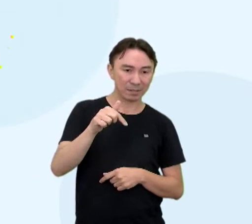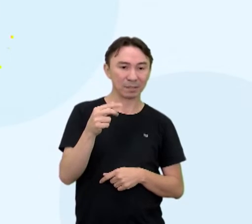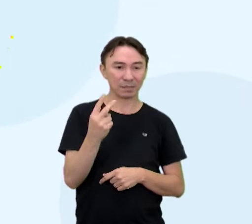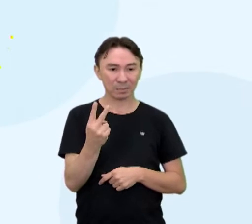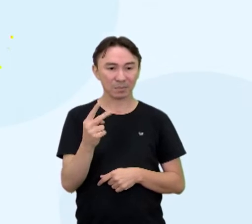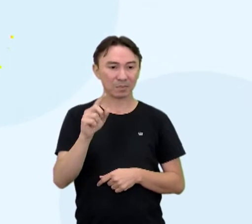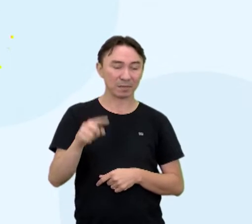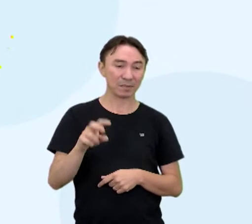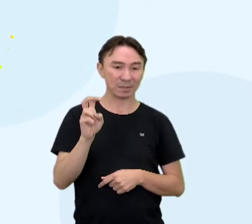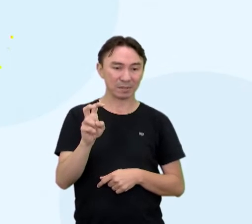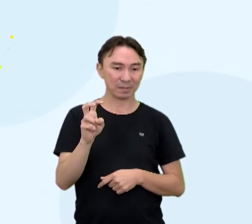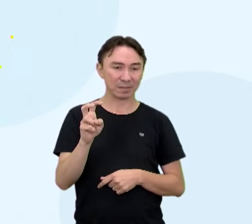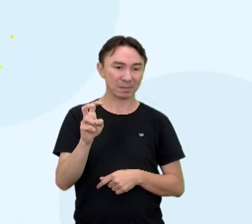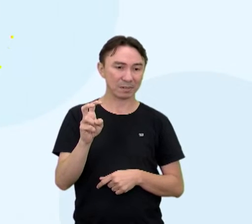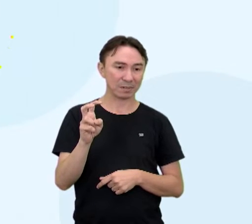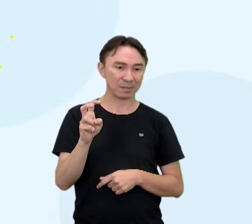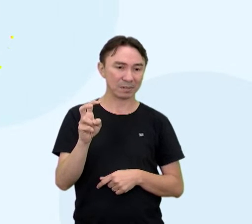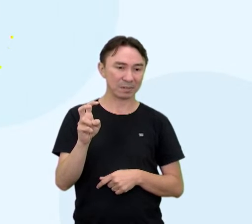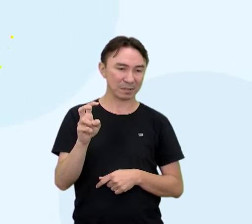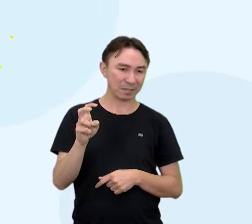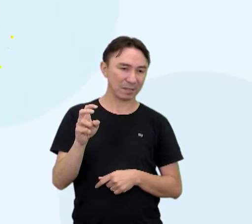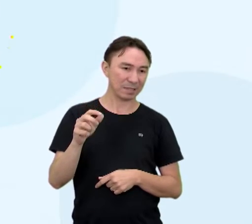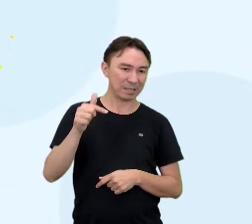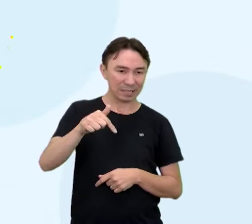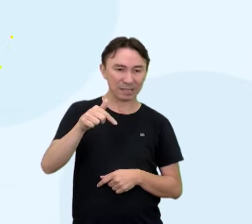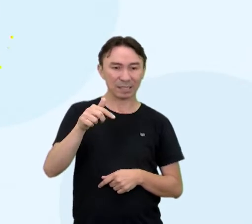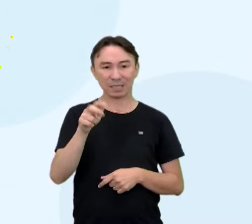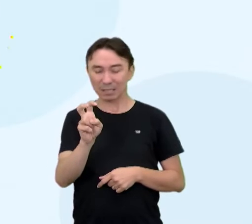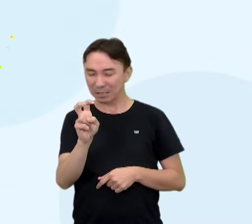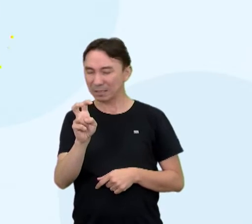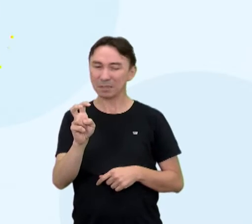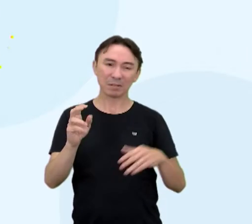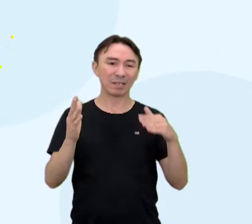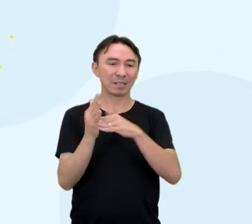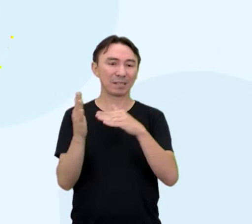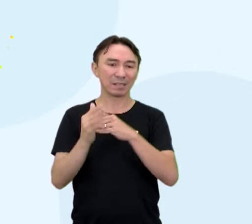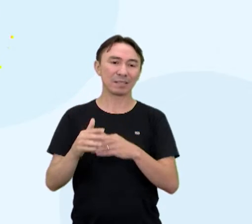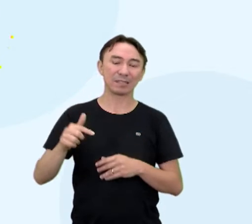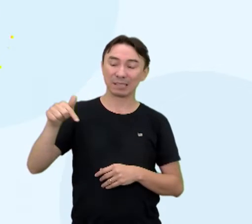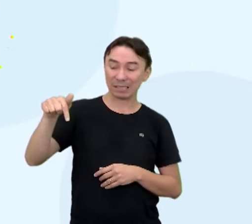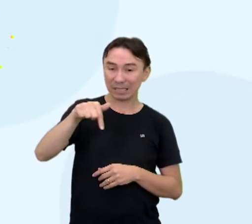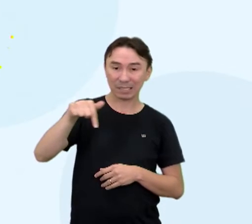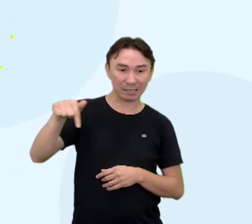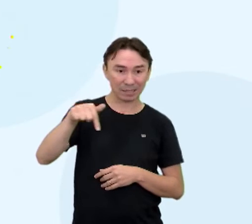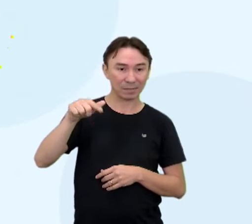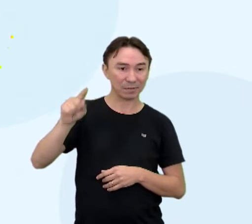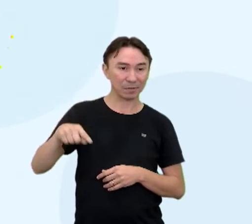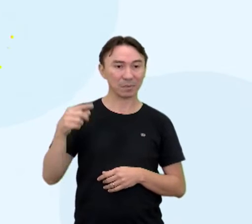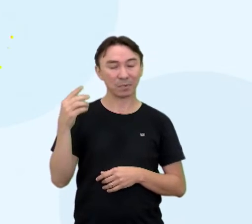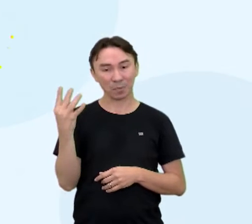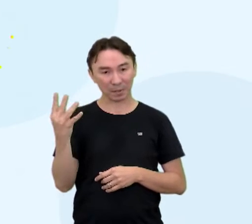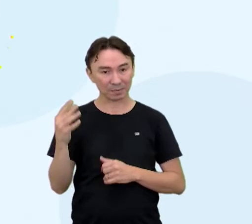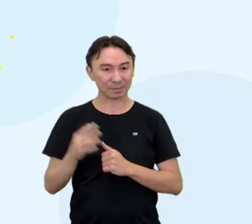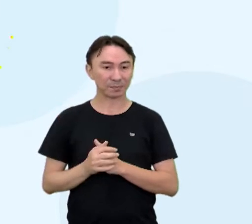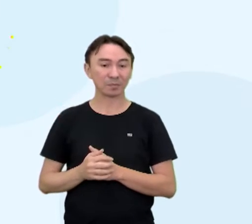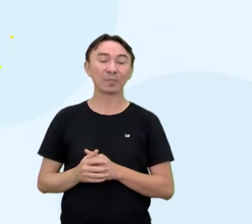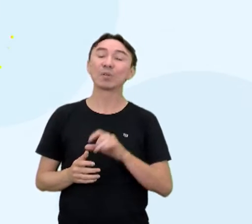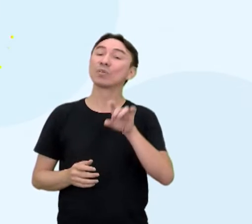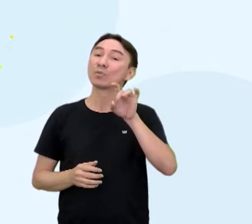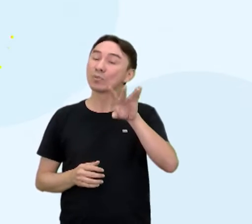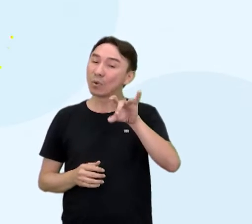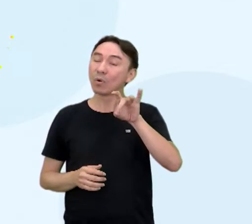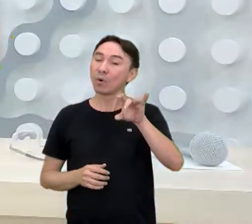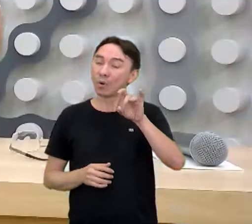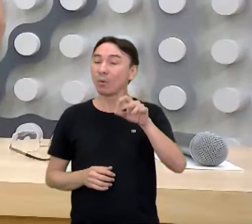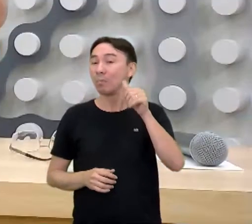expectativa de vida entre 75 a 77,4. Se fosse só considerar as mulheres, né,